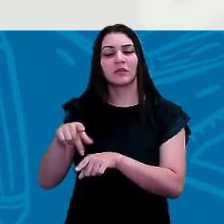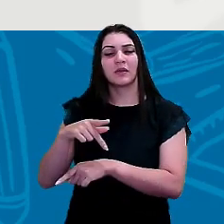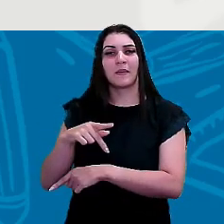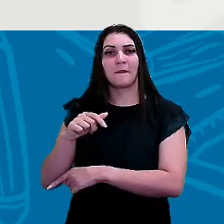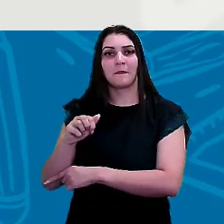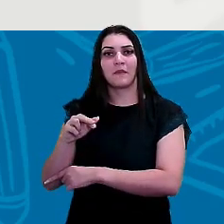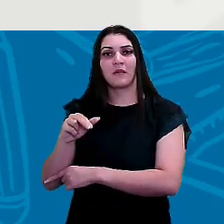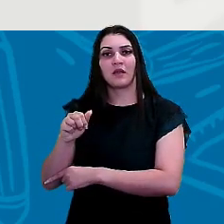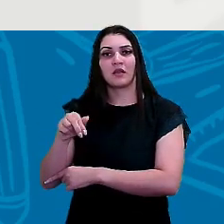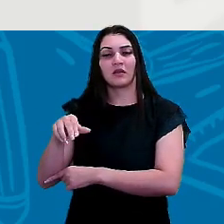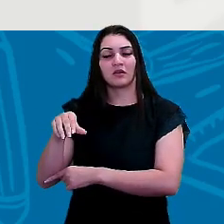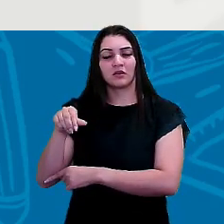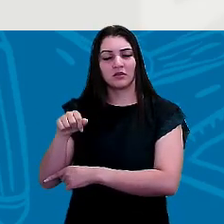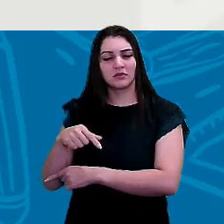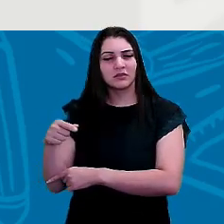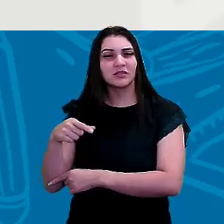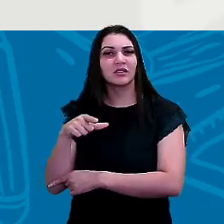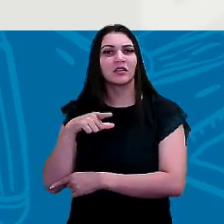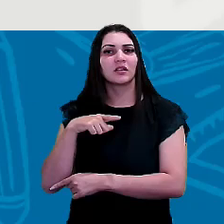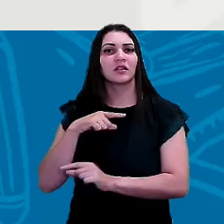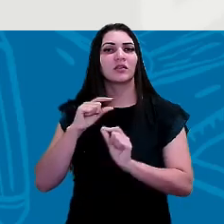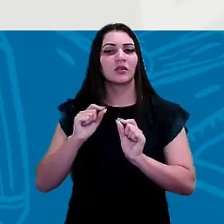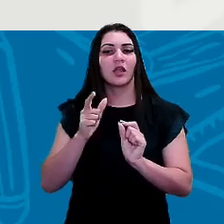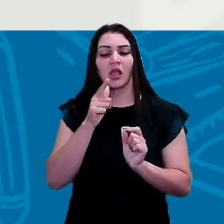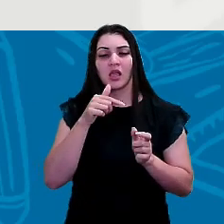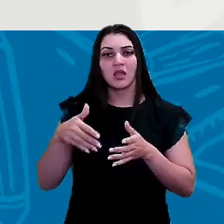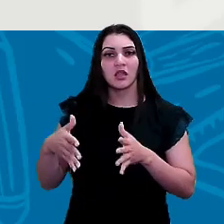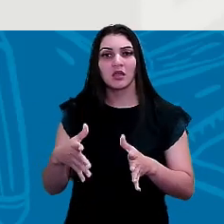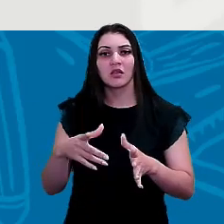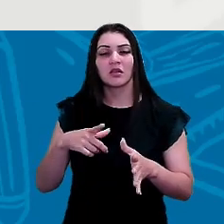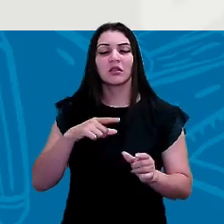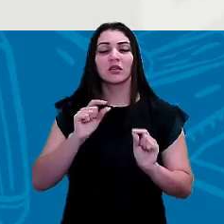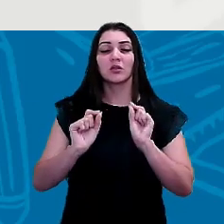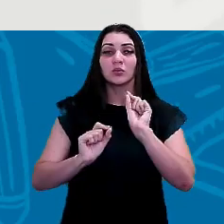é essa mais a sudeste que são rios onde você vai ter